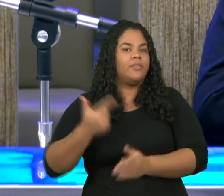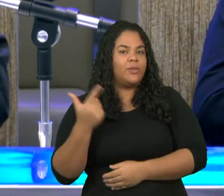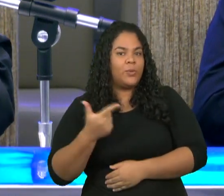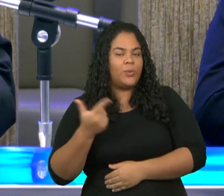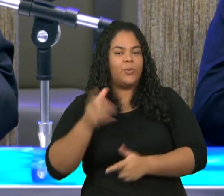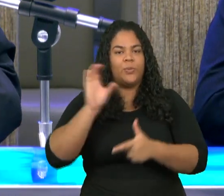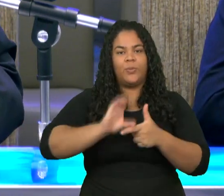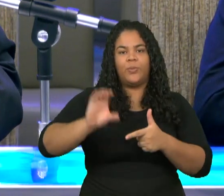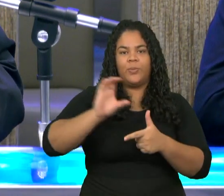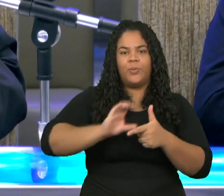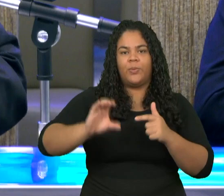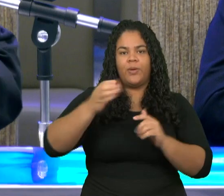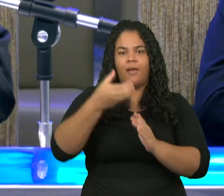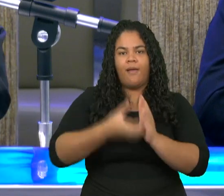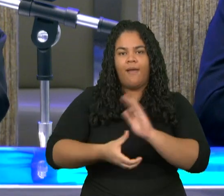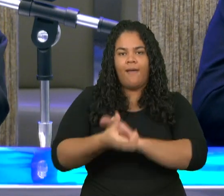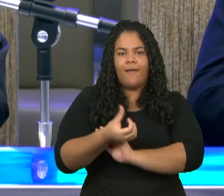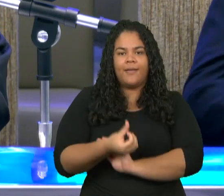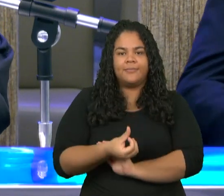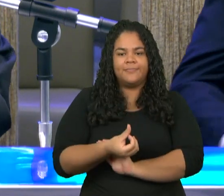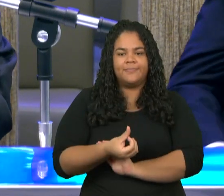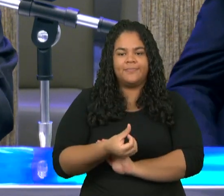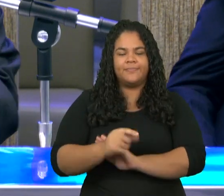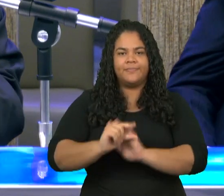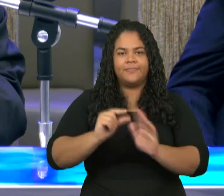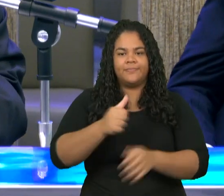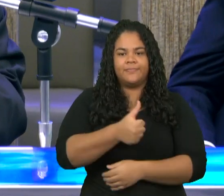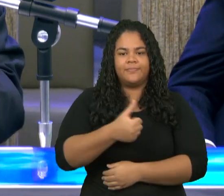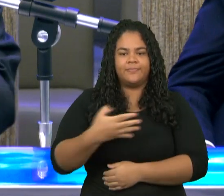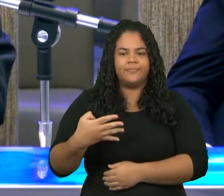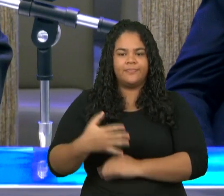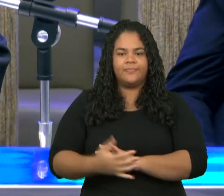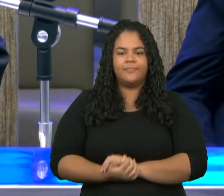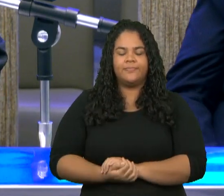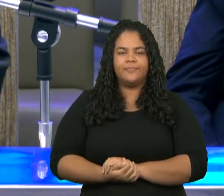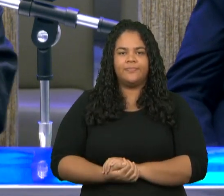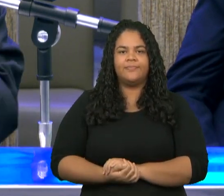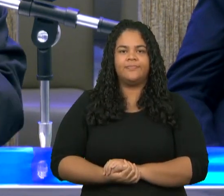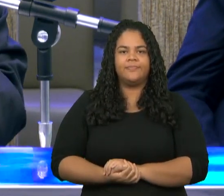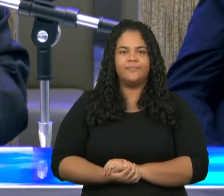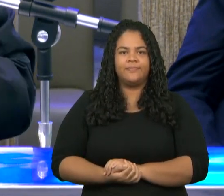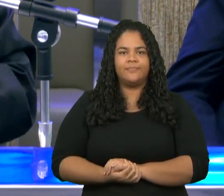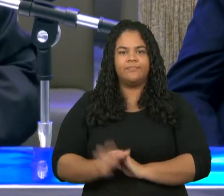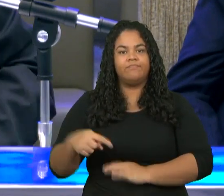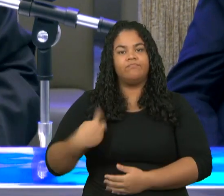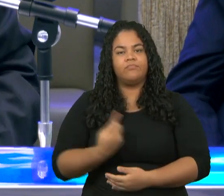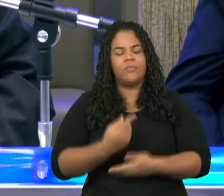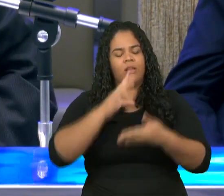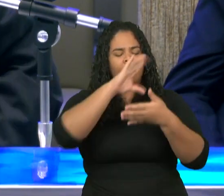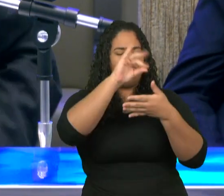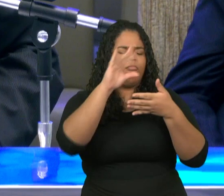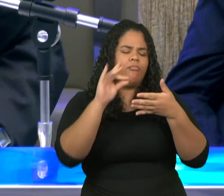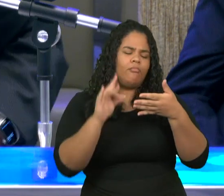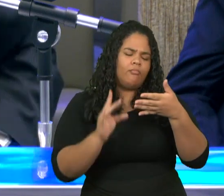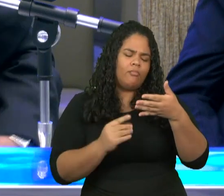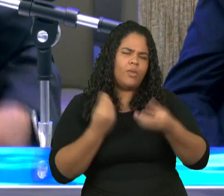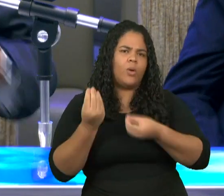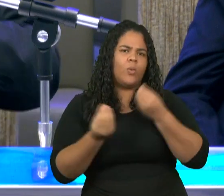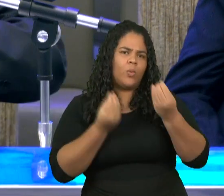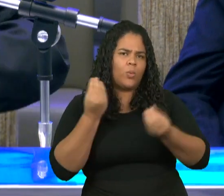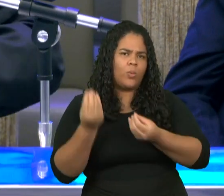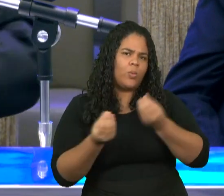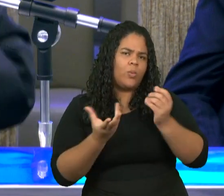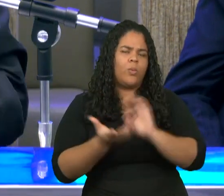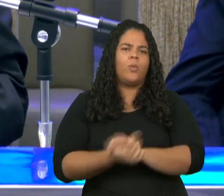capítulo 6 versículo 14 você vê nas palavras de Enoque lá no livro de Judas